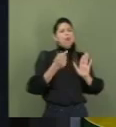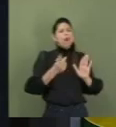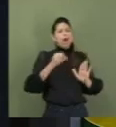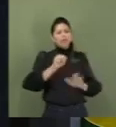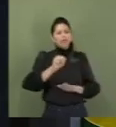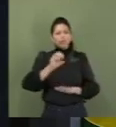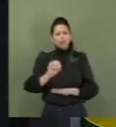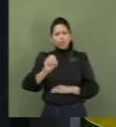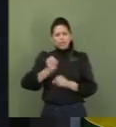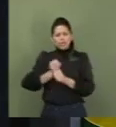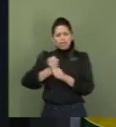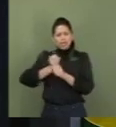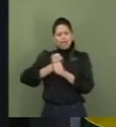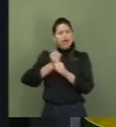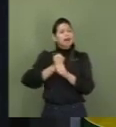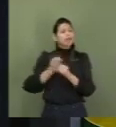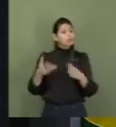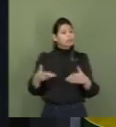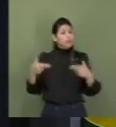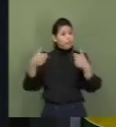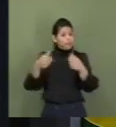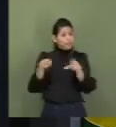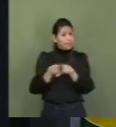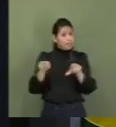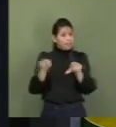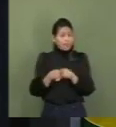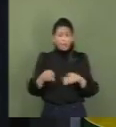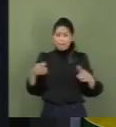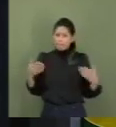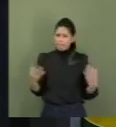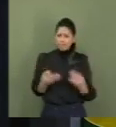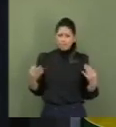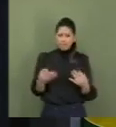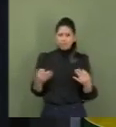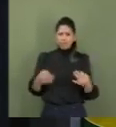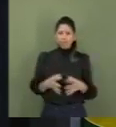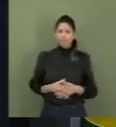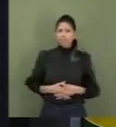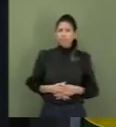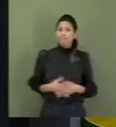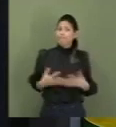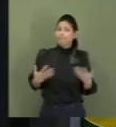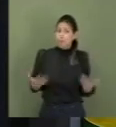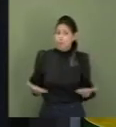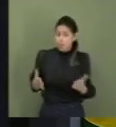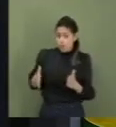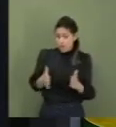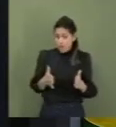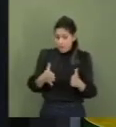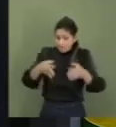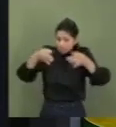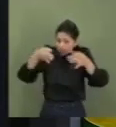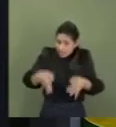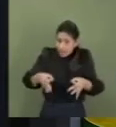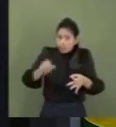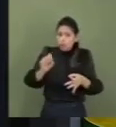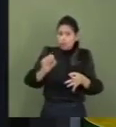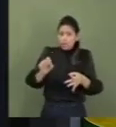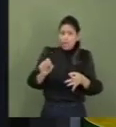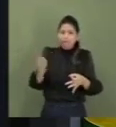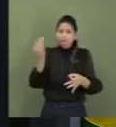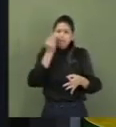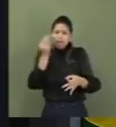por sua credibilidade e sua eficiência. Um dos caminhos possíveis pode ser uma